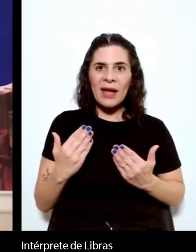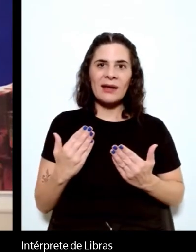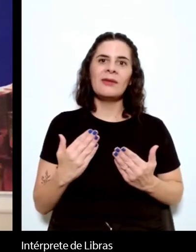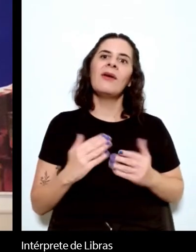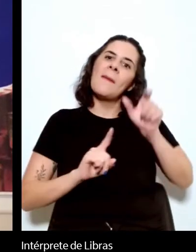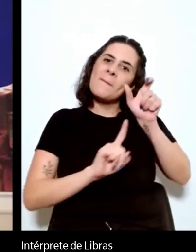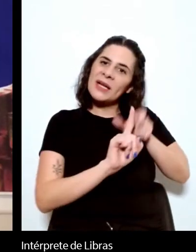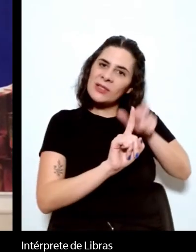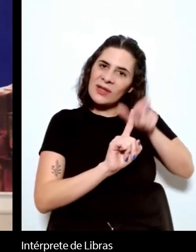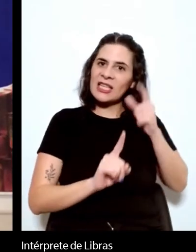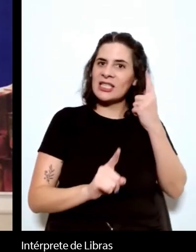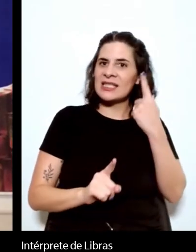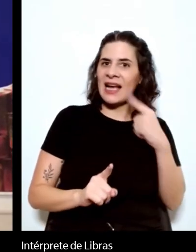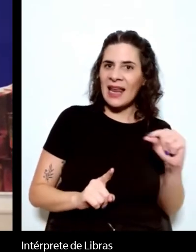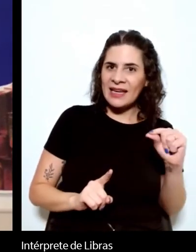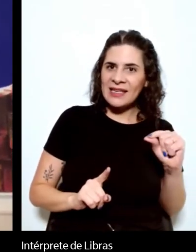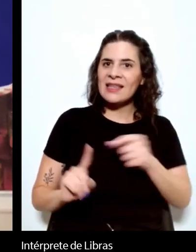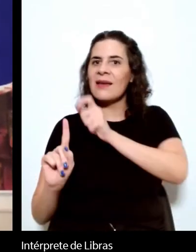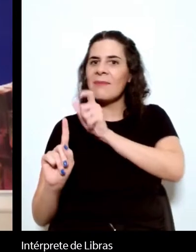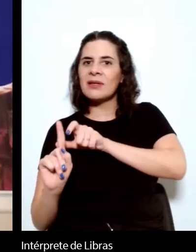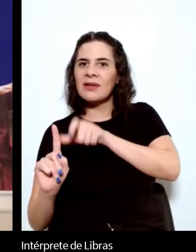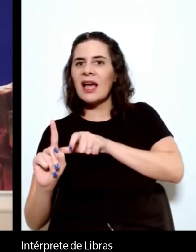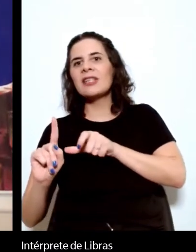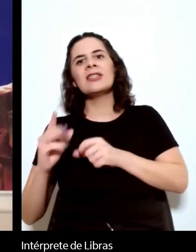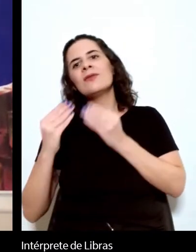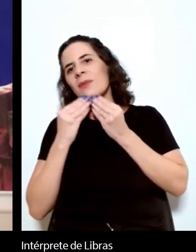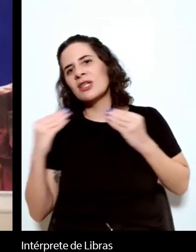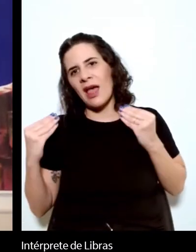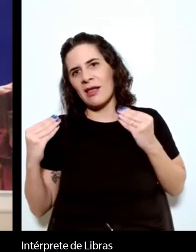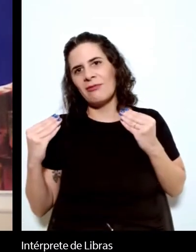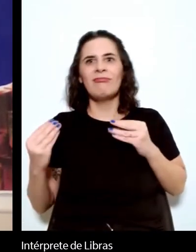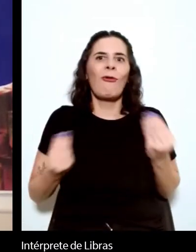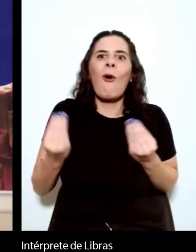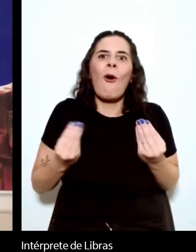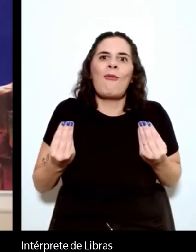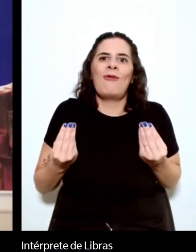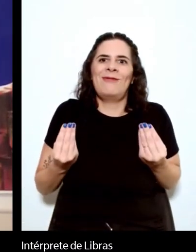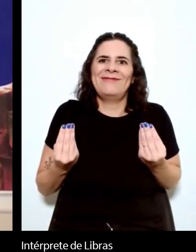machadianas na sua